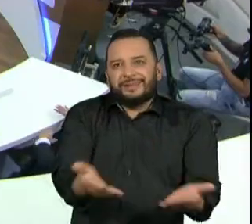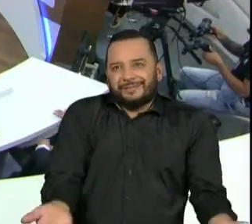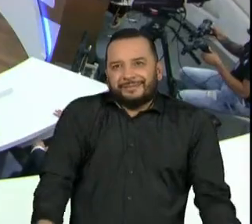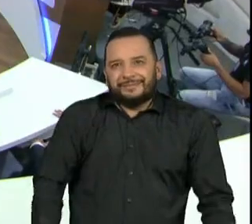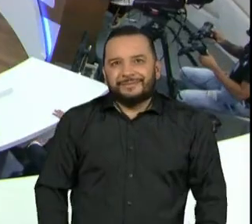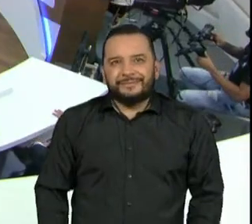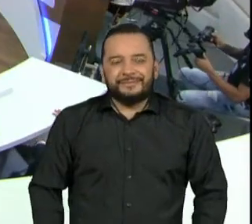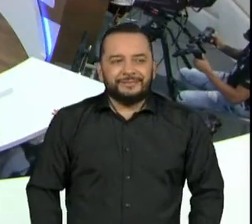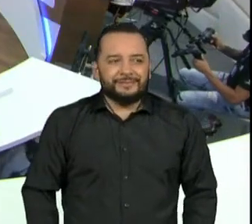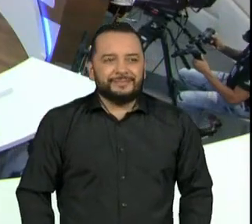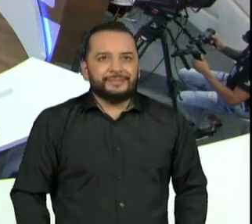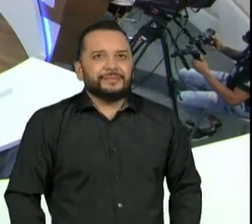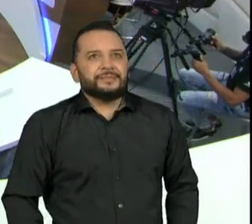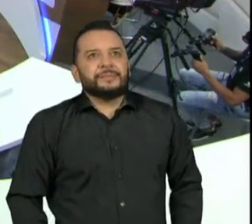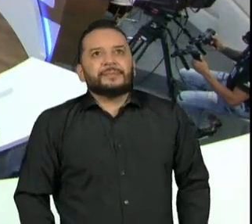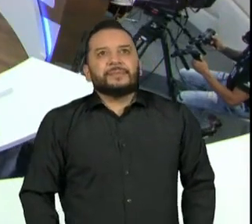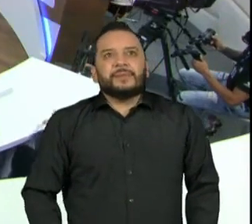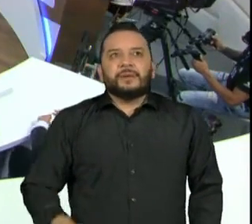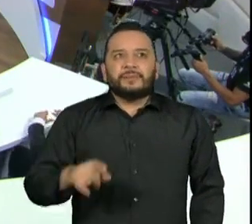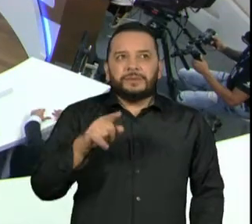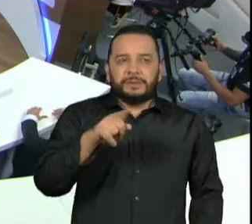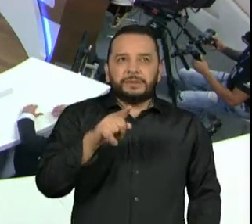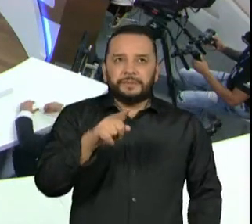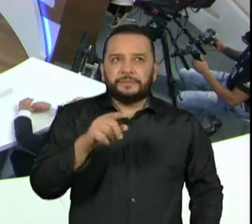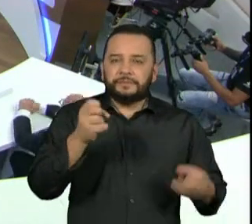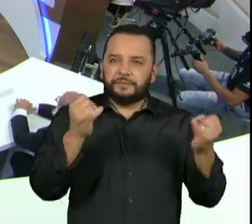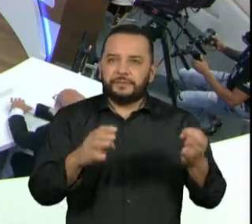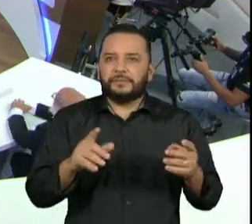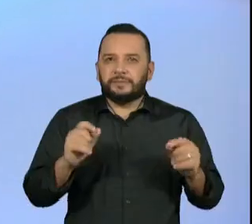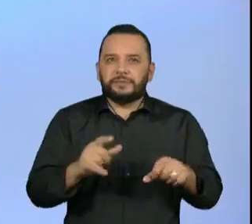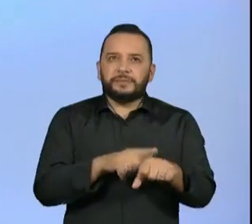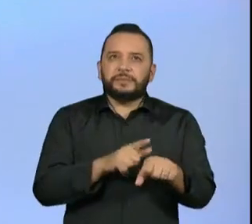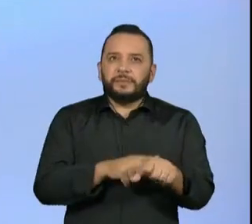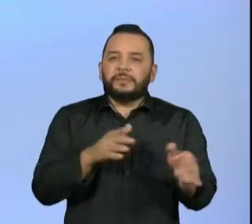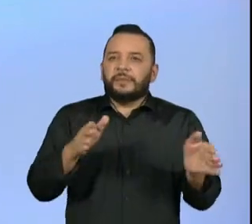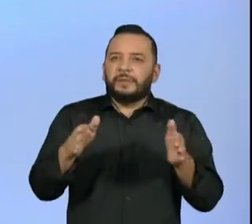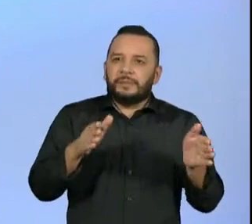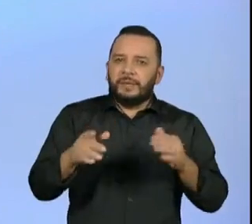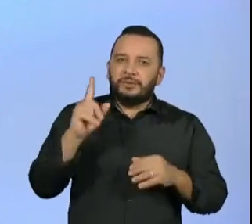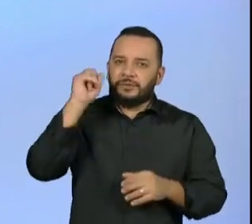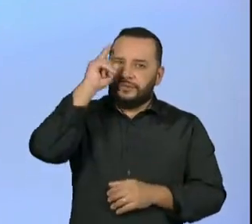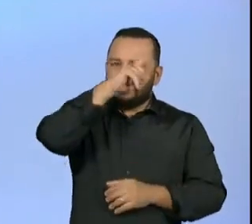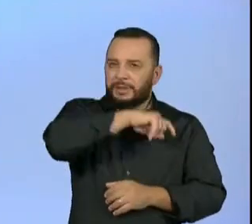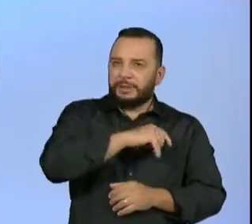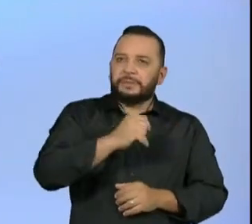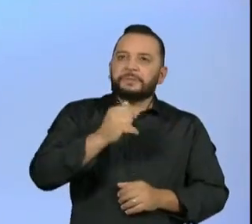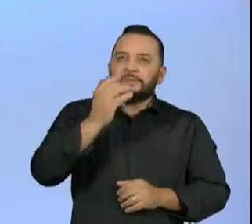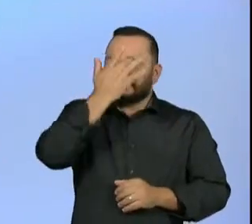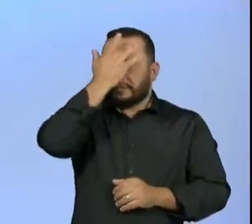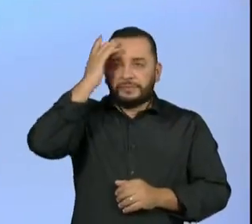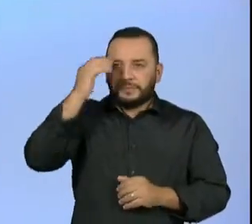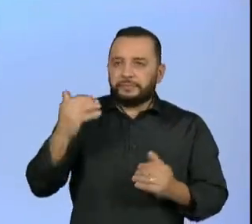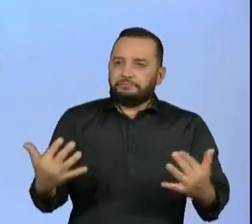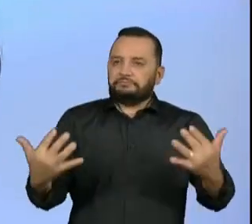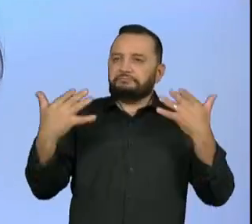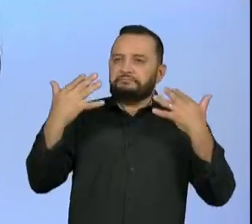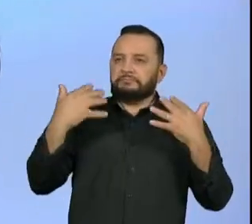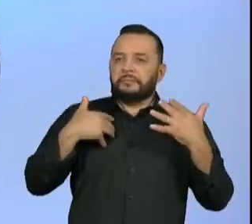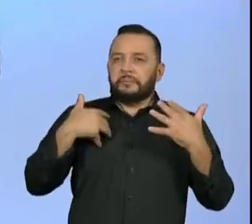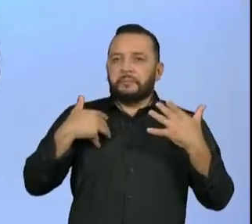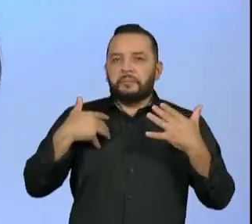João, você está falando aqui que em momentos de crise, populistas podem ir para o poder ou então